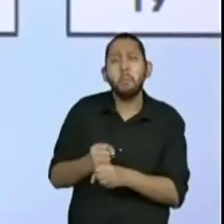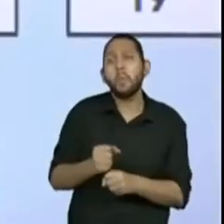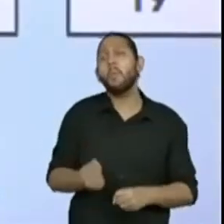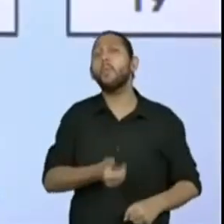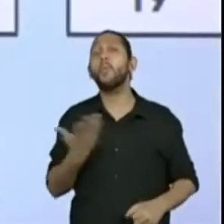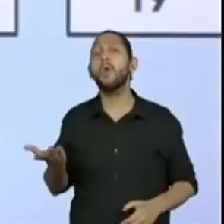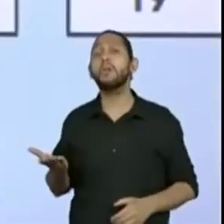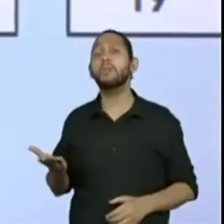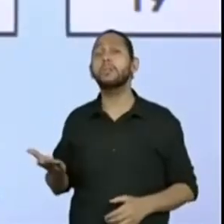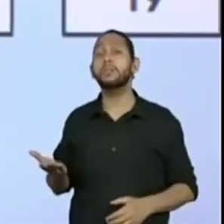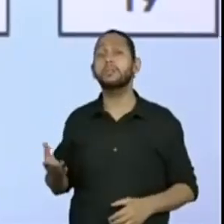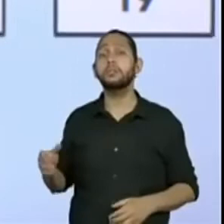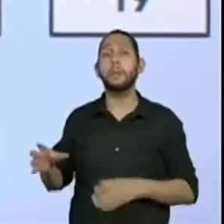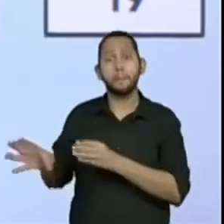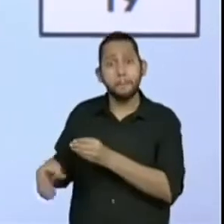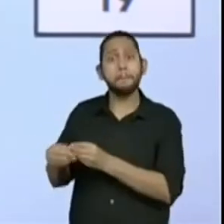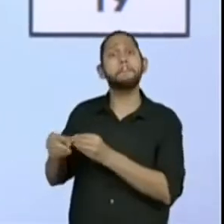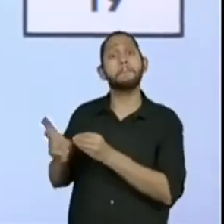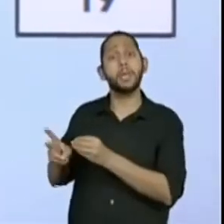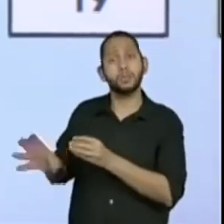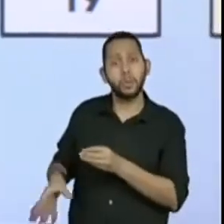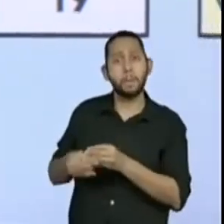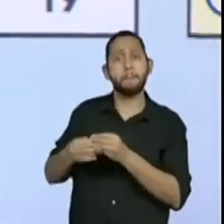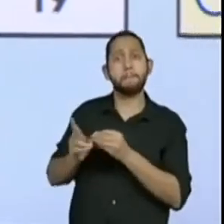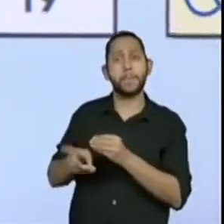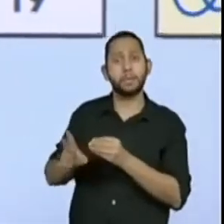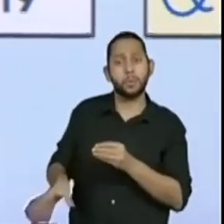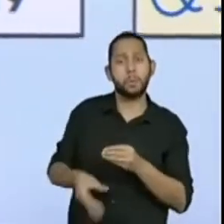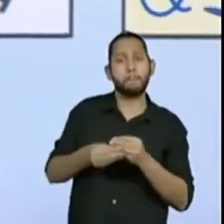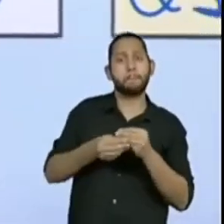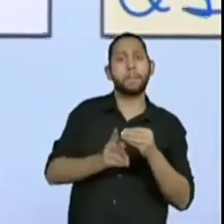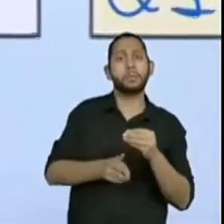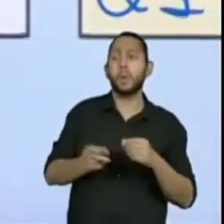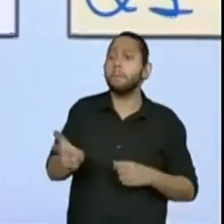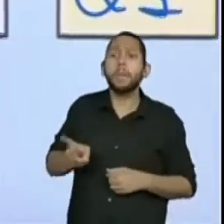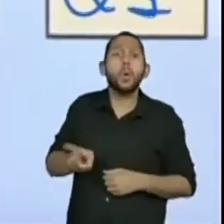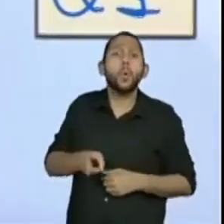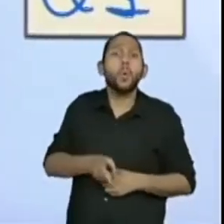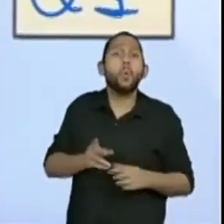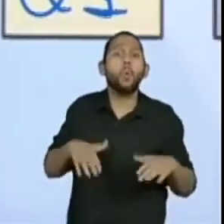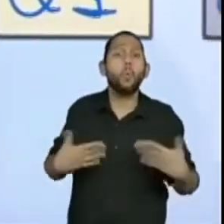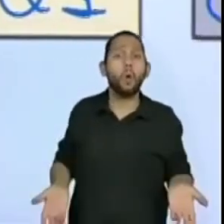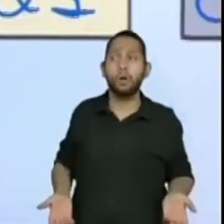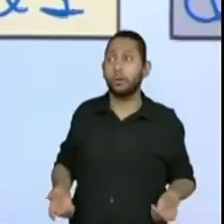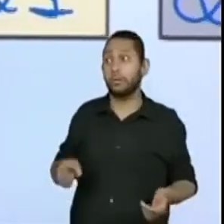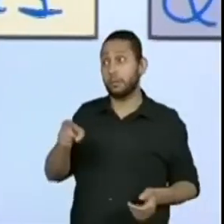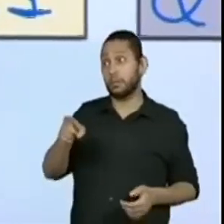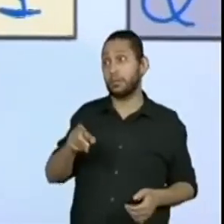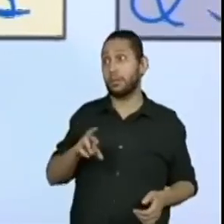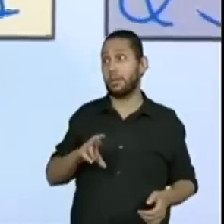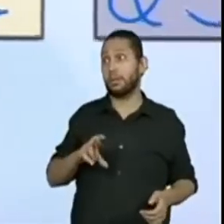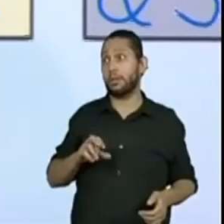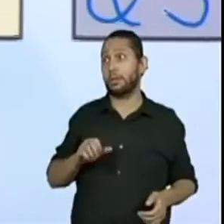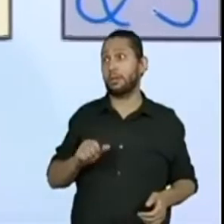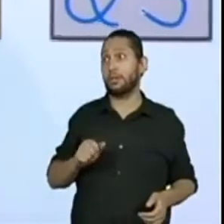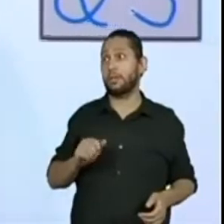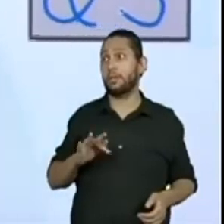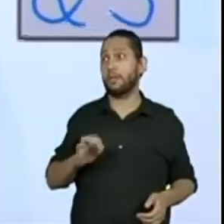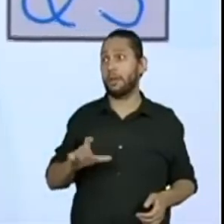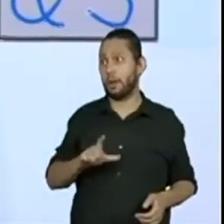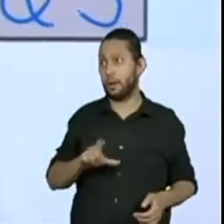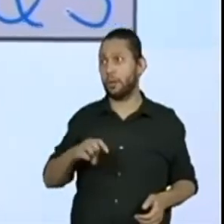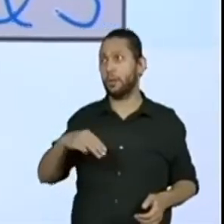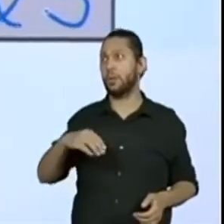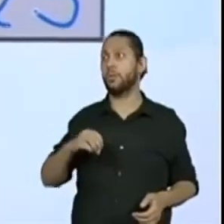regularidade para completar esta sequência. Olha, o Rafael Moraes, da professora Evelyn,